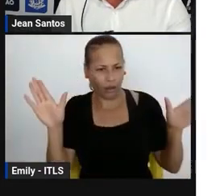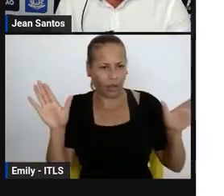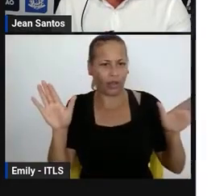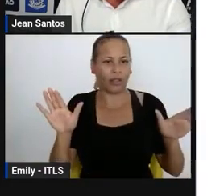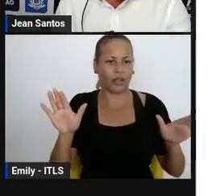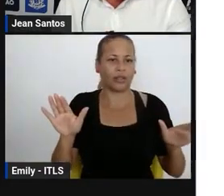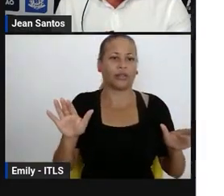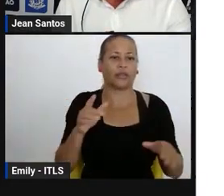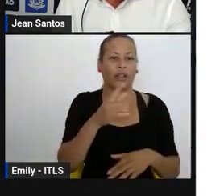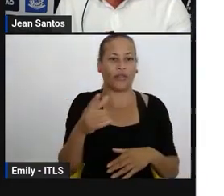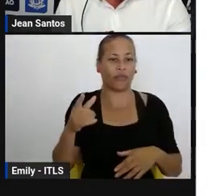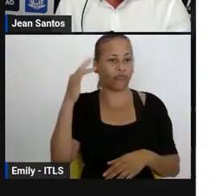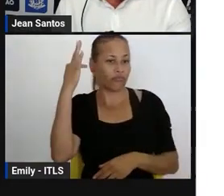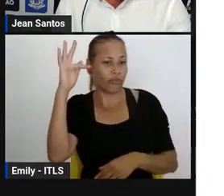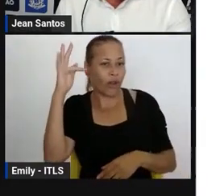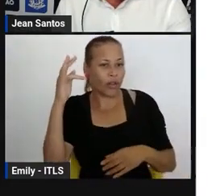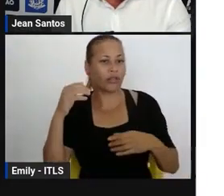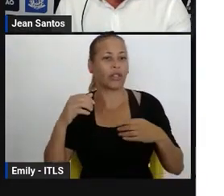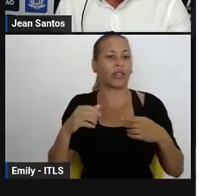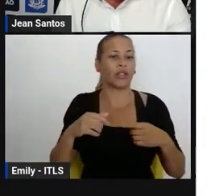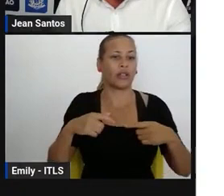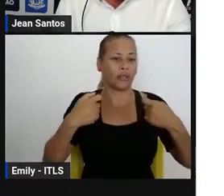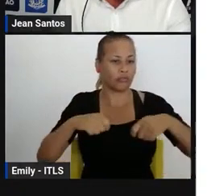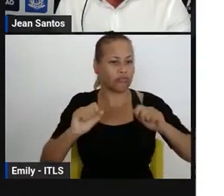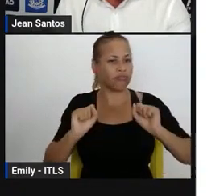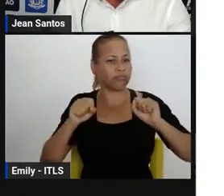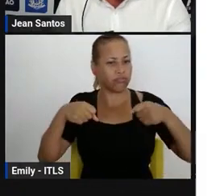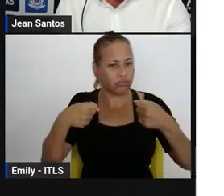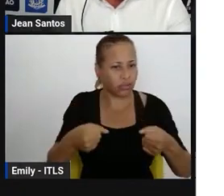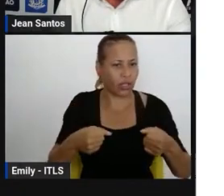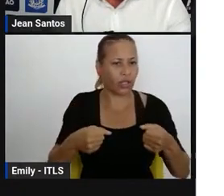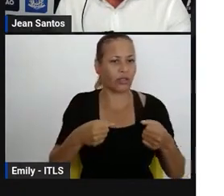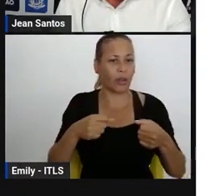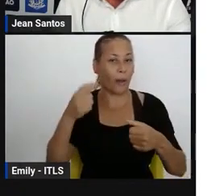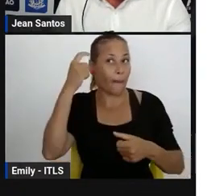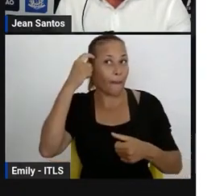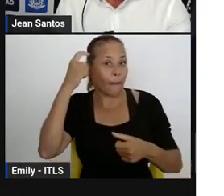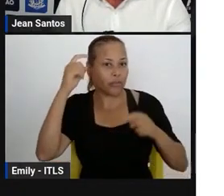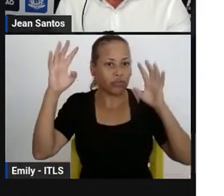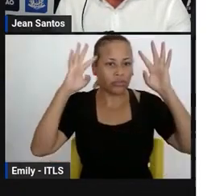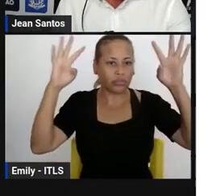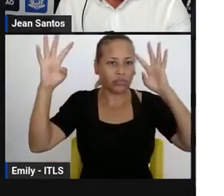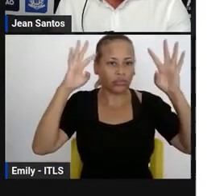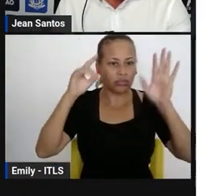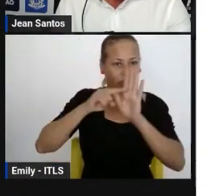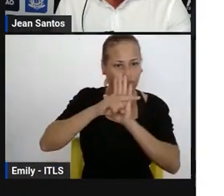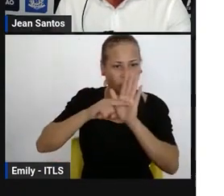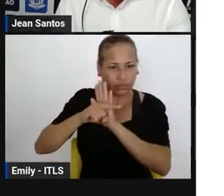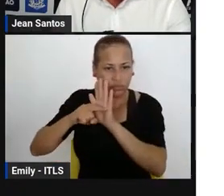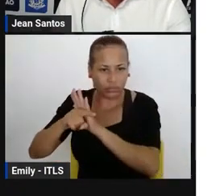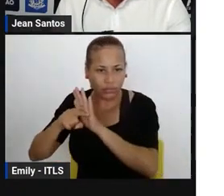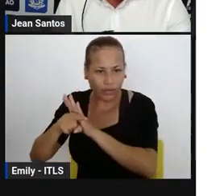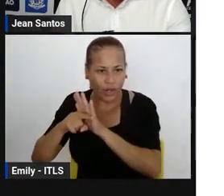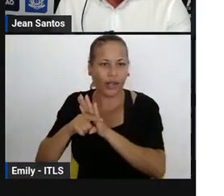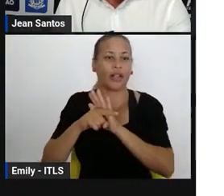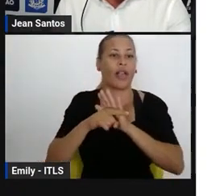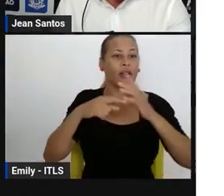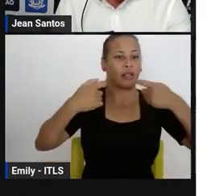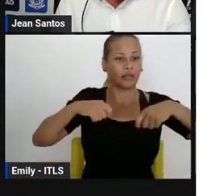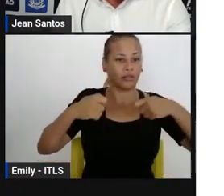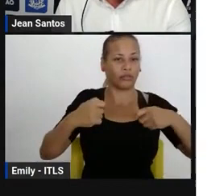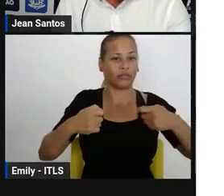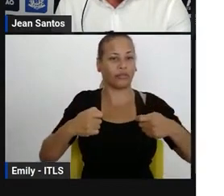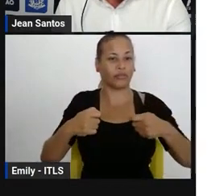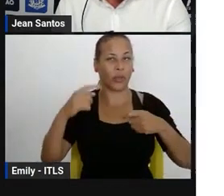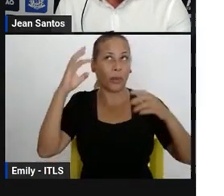a filosofia afrocentrada, pensamento investigativo filosófico, desenvolvimento do